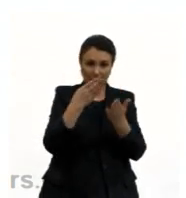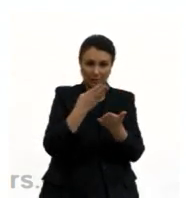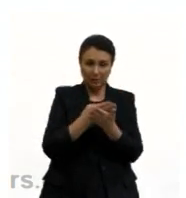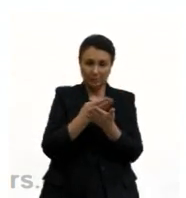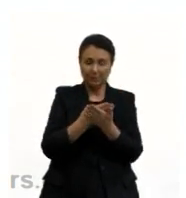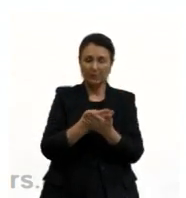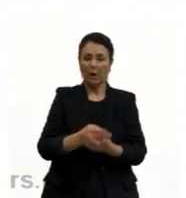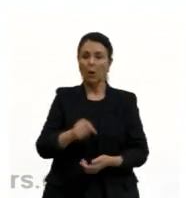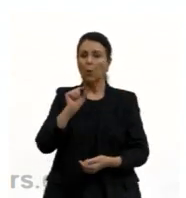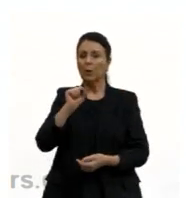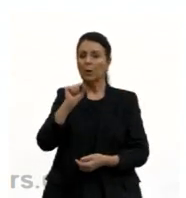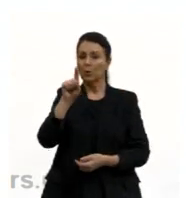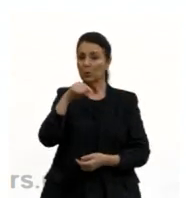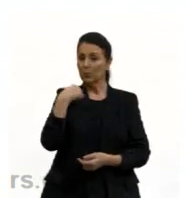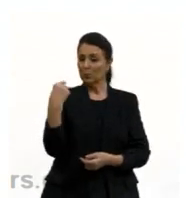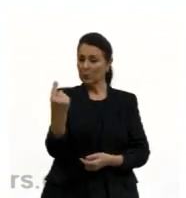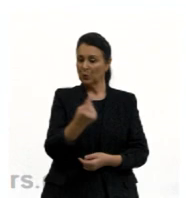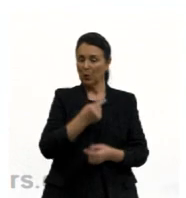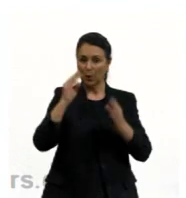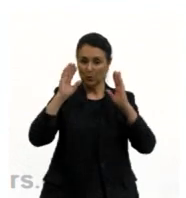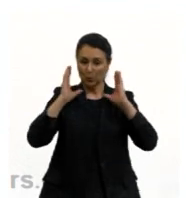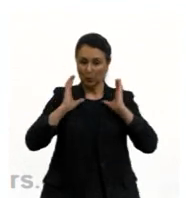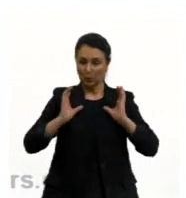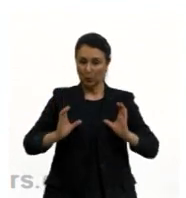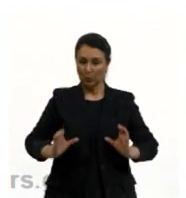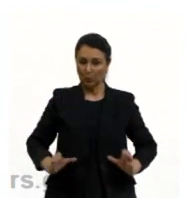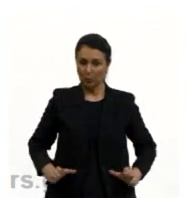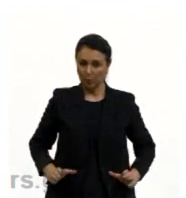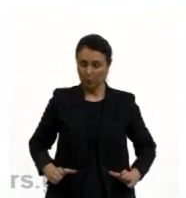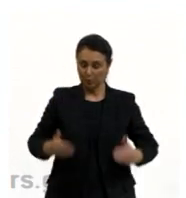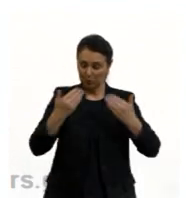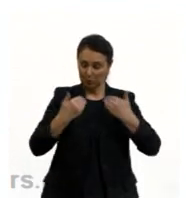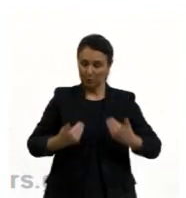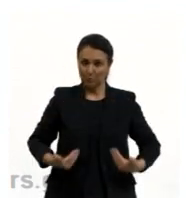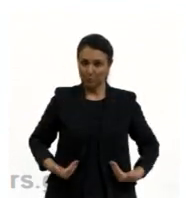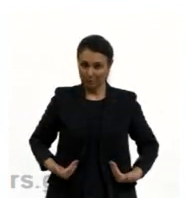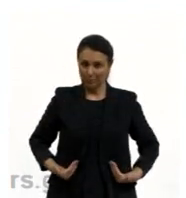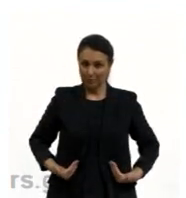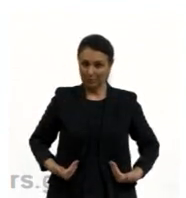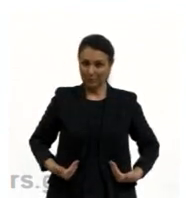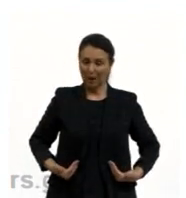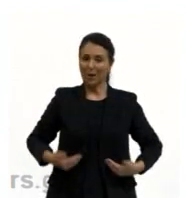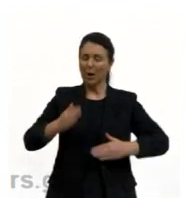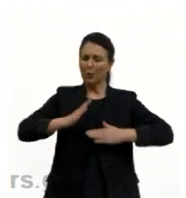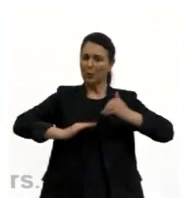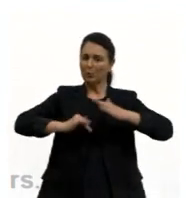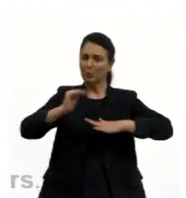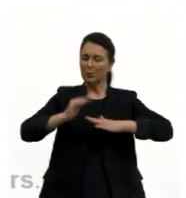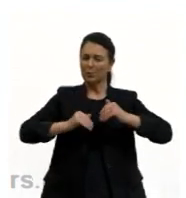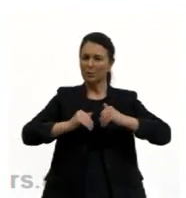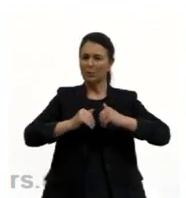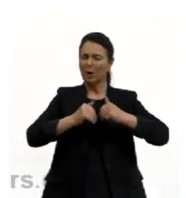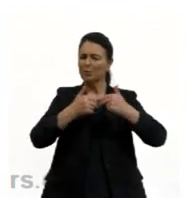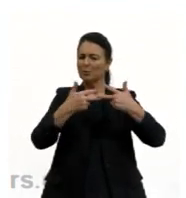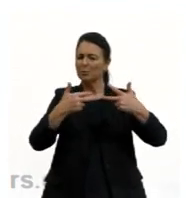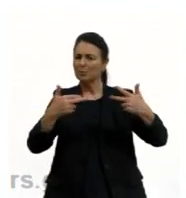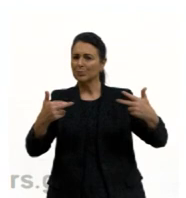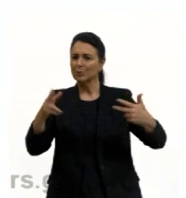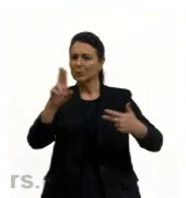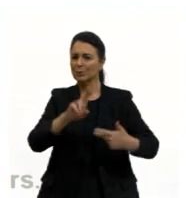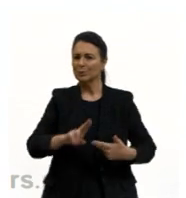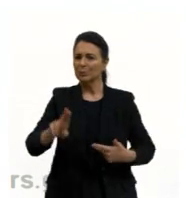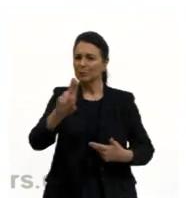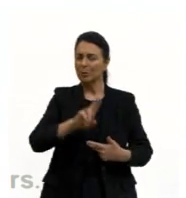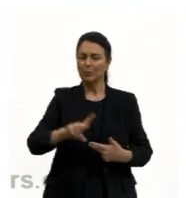Do que que o nosso corpo é constituído e como que se formam essas diferentes substâncias que nós utilizamos no nosso dia a dia?